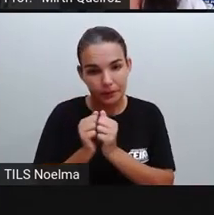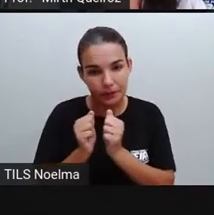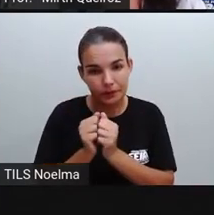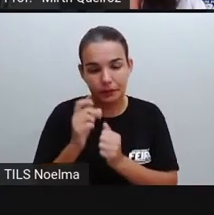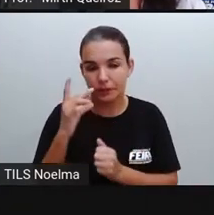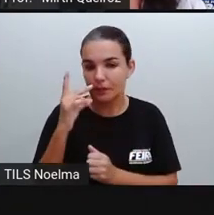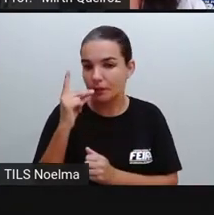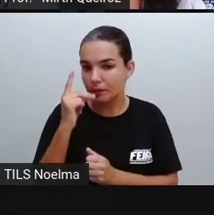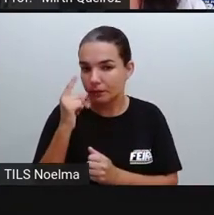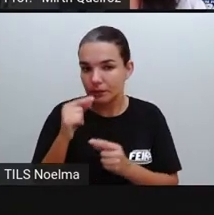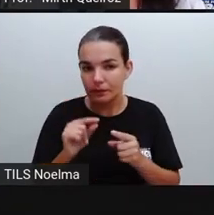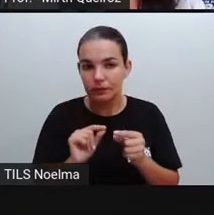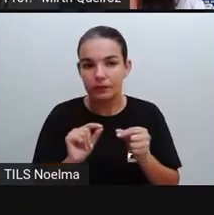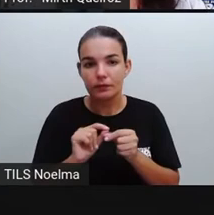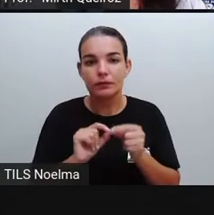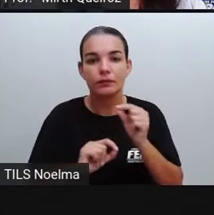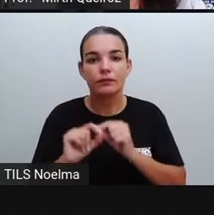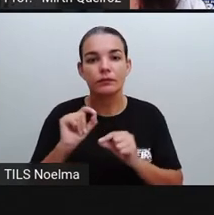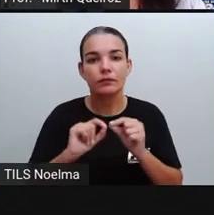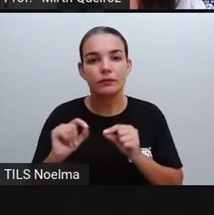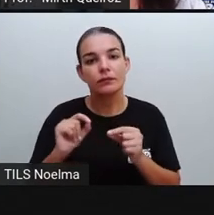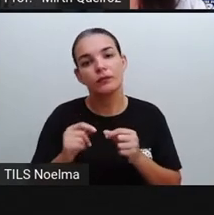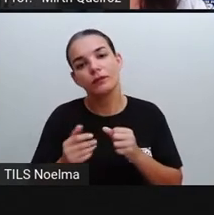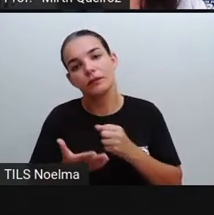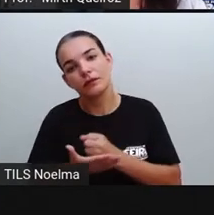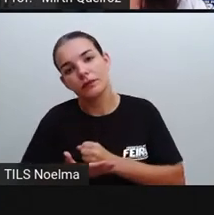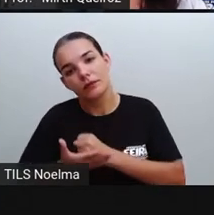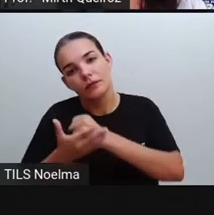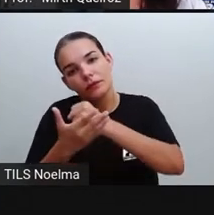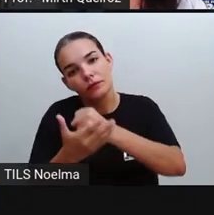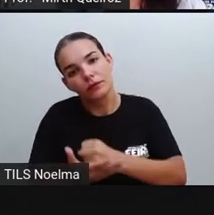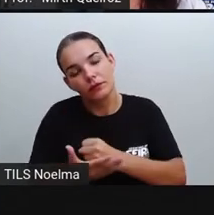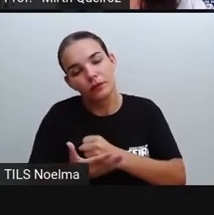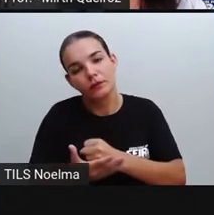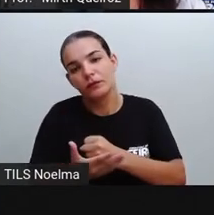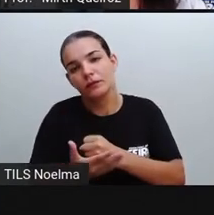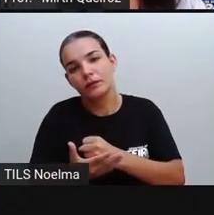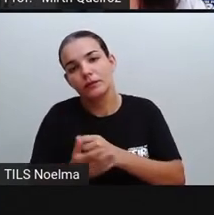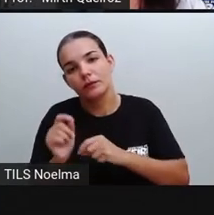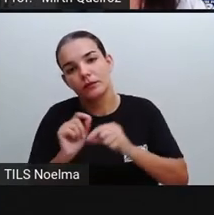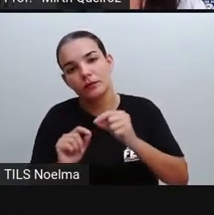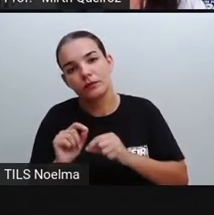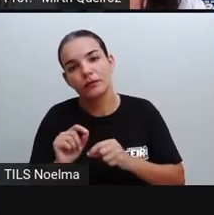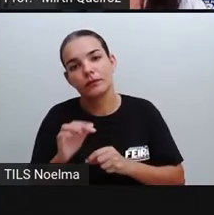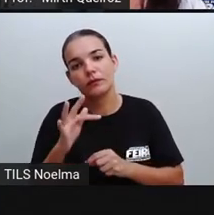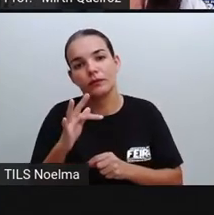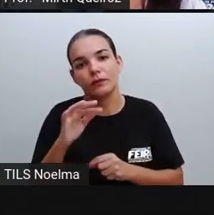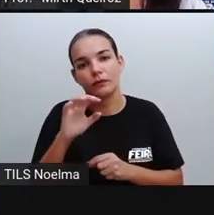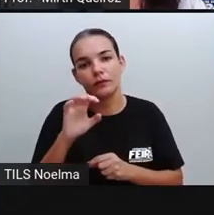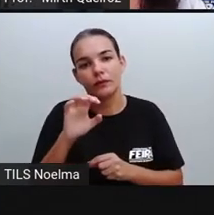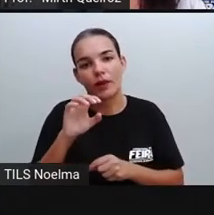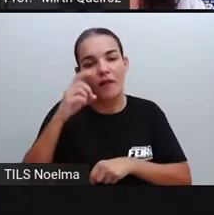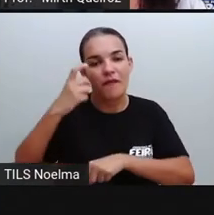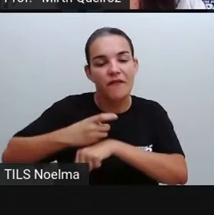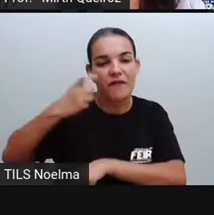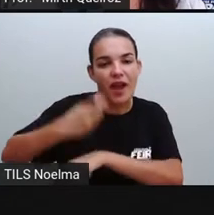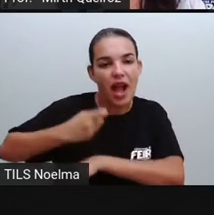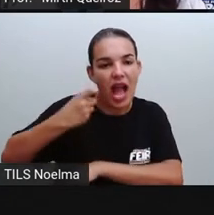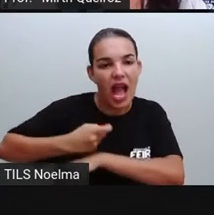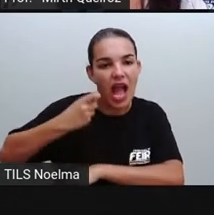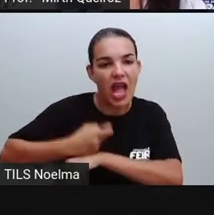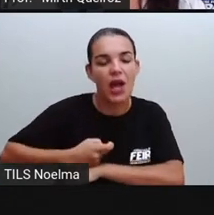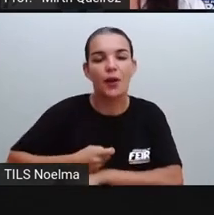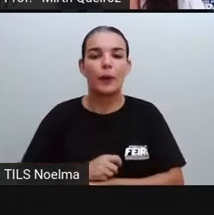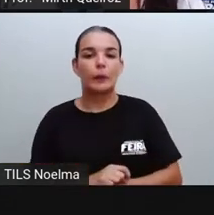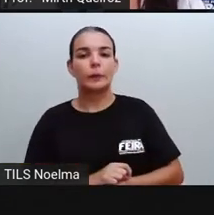A gente utilizou também, como matéria-prima, pode ser utilizado o ferro. Para construir aí